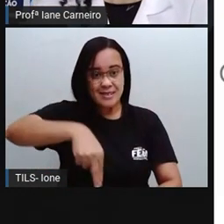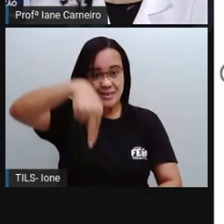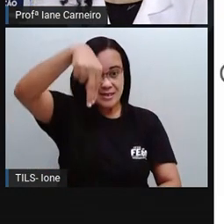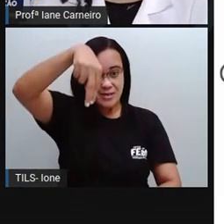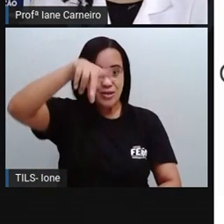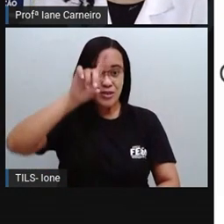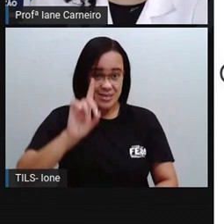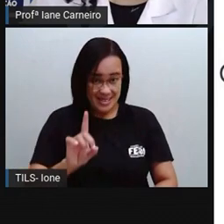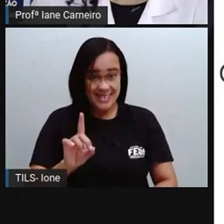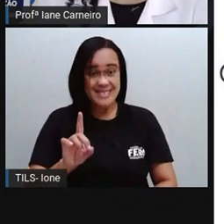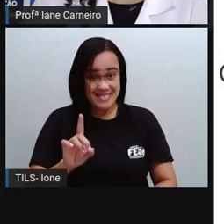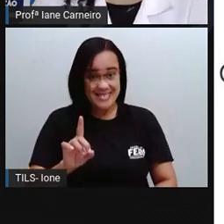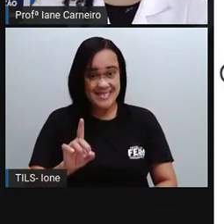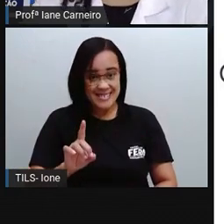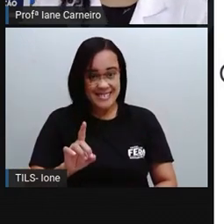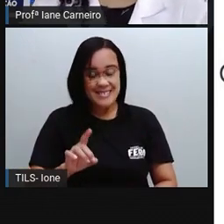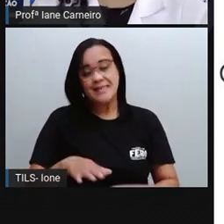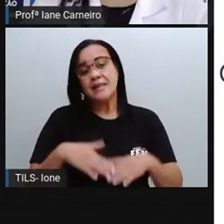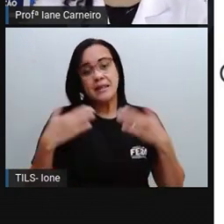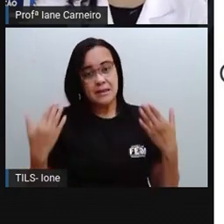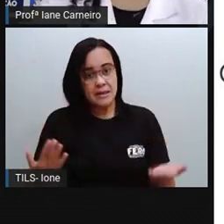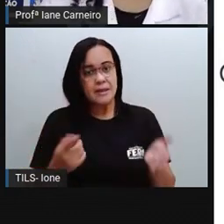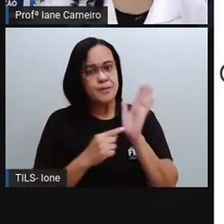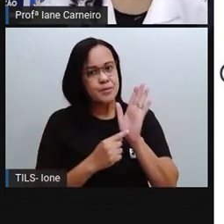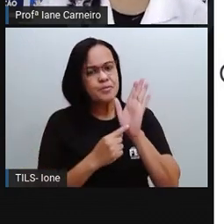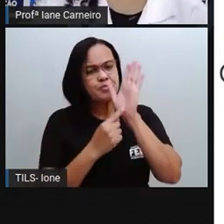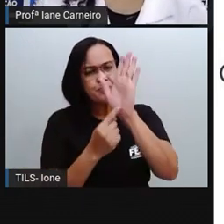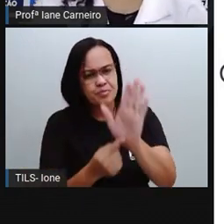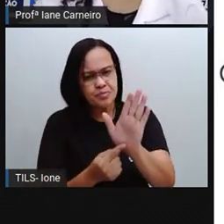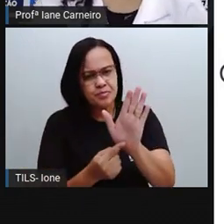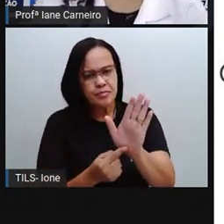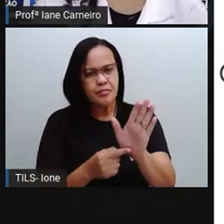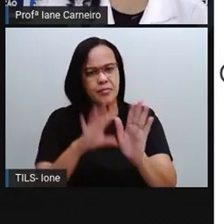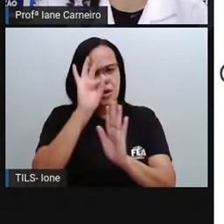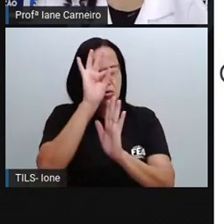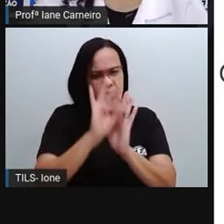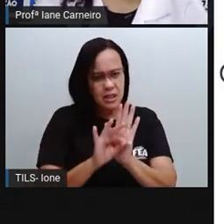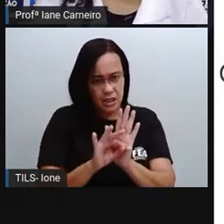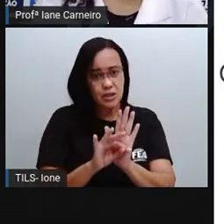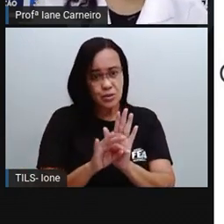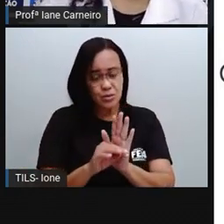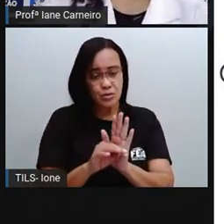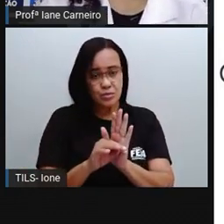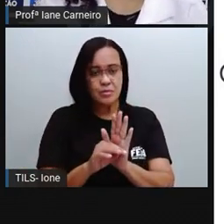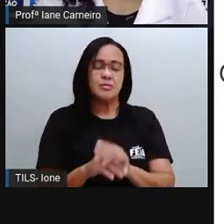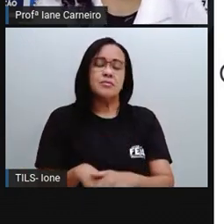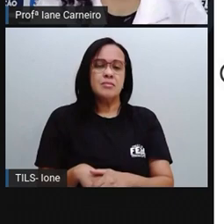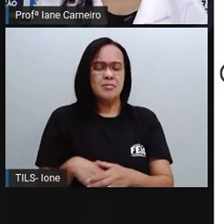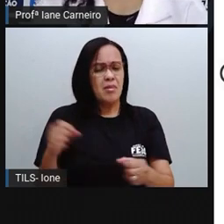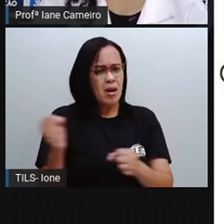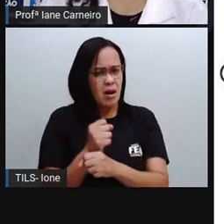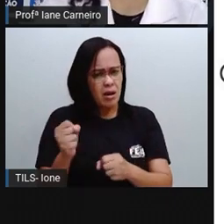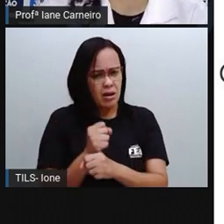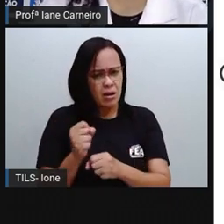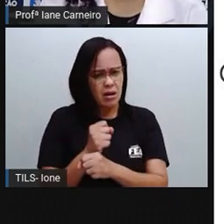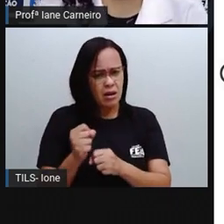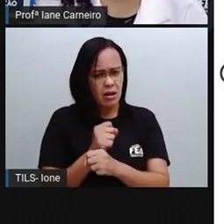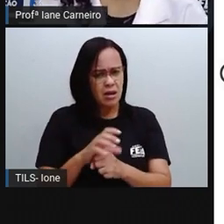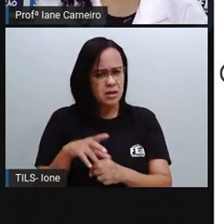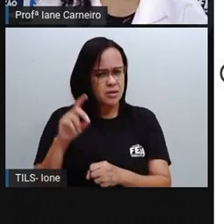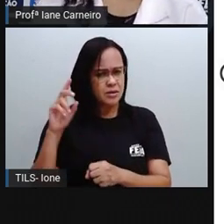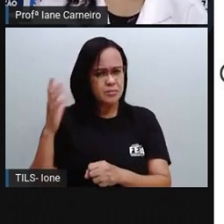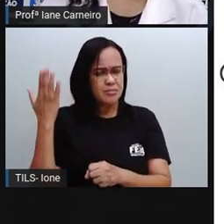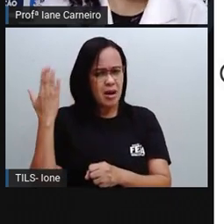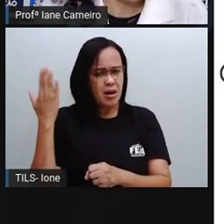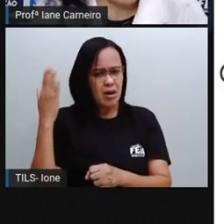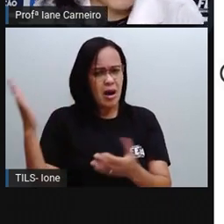E aí a Pró trouxe, né? Recentemente, né? A gente, é... a gente conheceu, tem alguns anos atrás, né? A gente conheceu